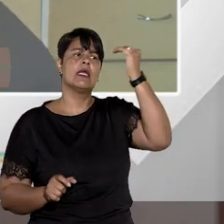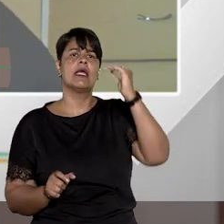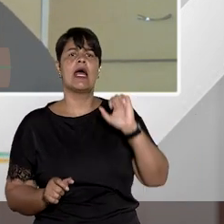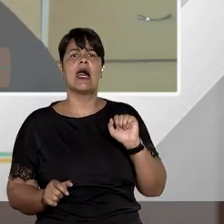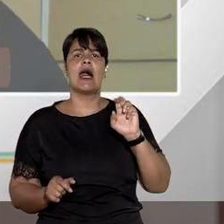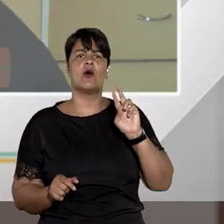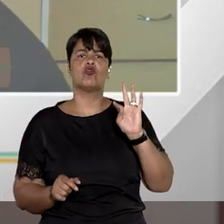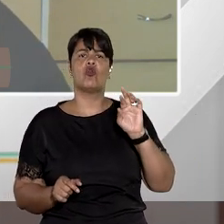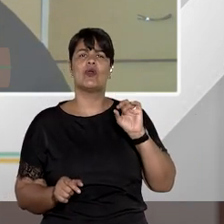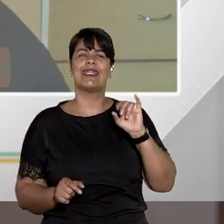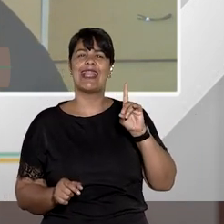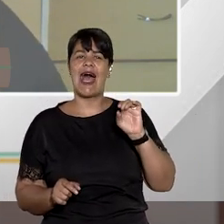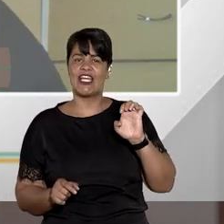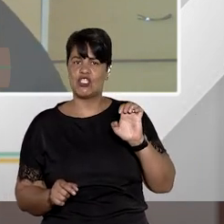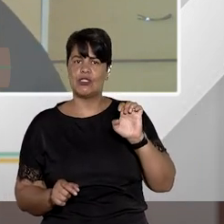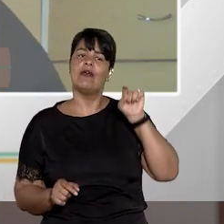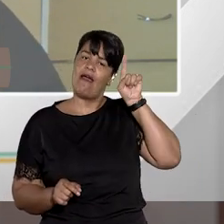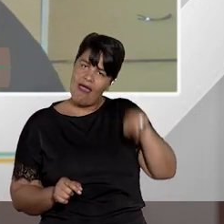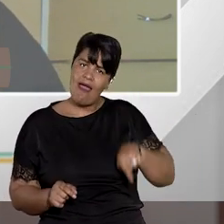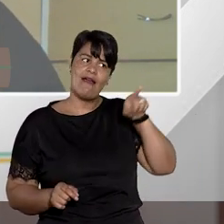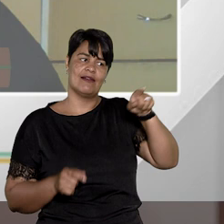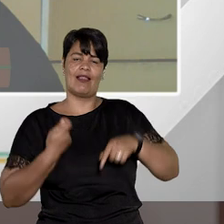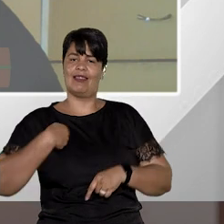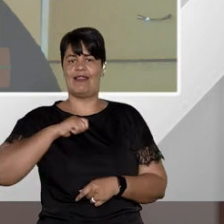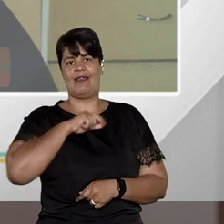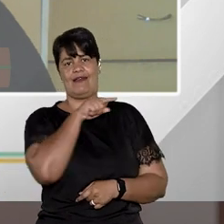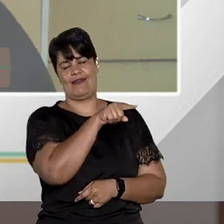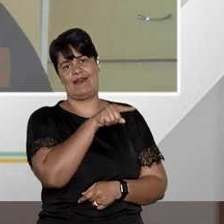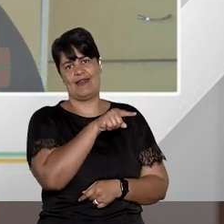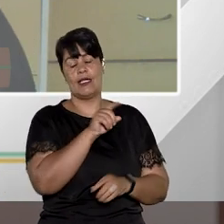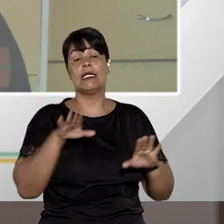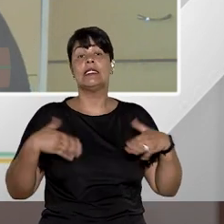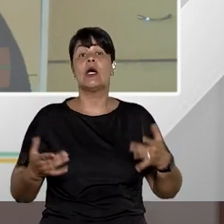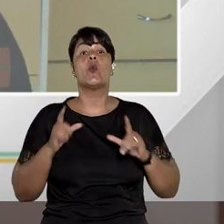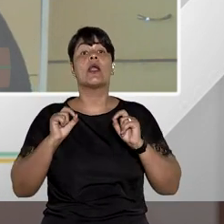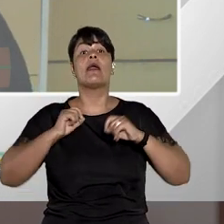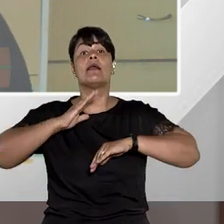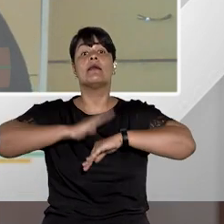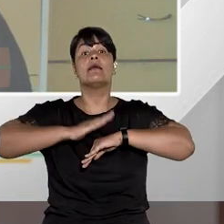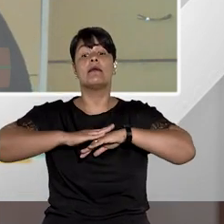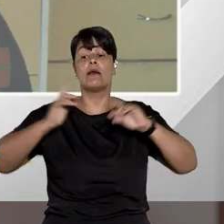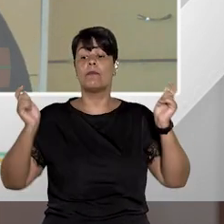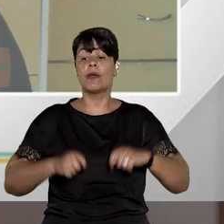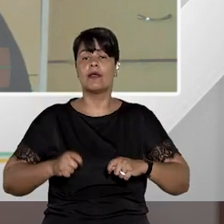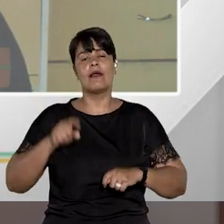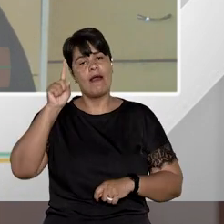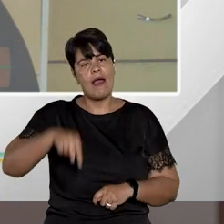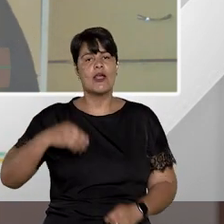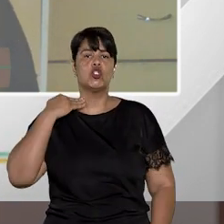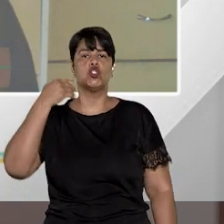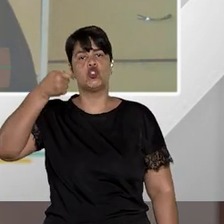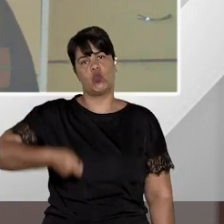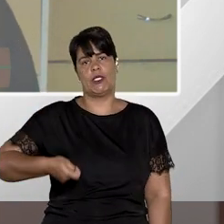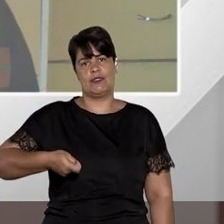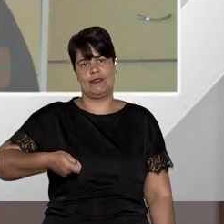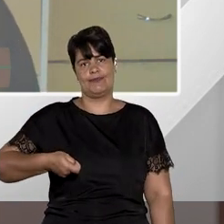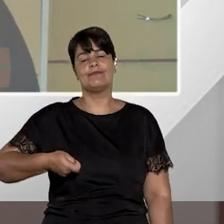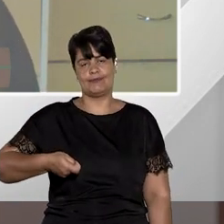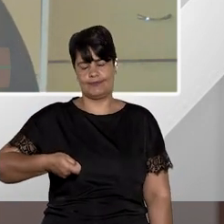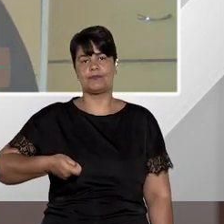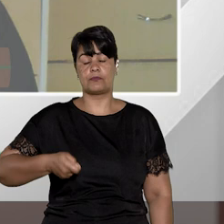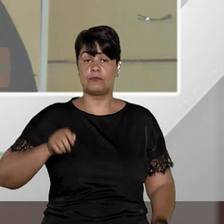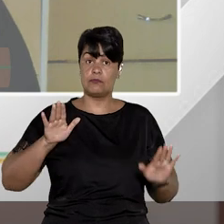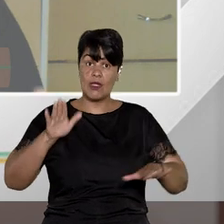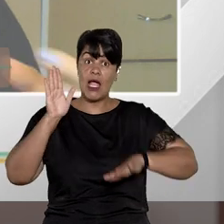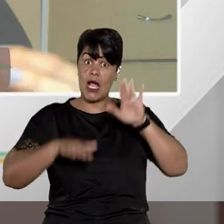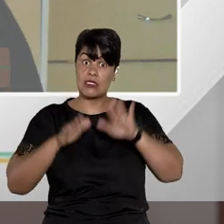coatora? É o delegado. Então, quem vai ser o competente? O juiz de direito, de primeira instância. Pode ser que